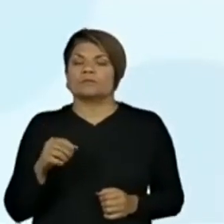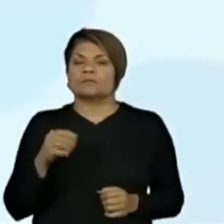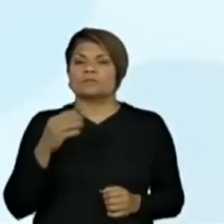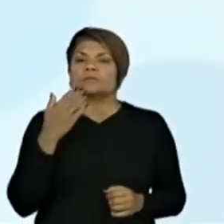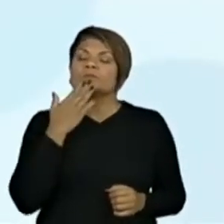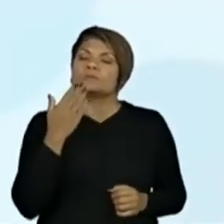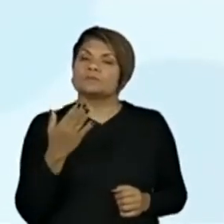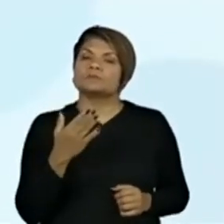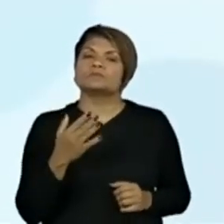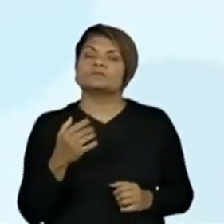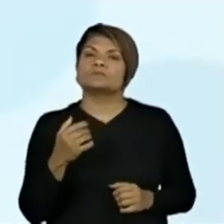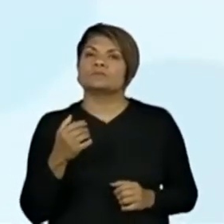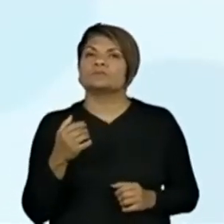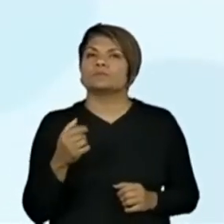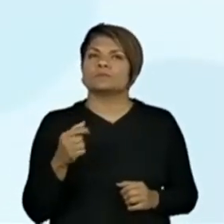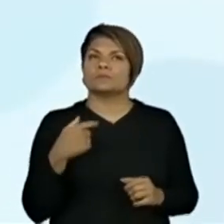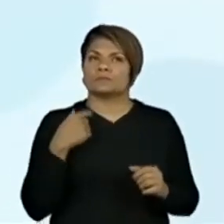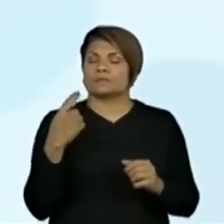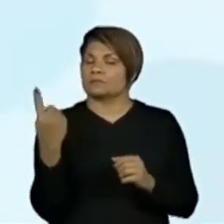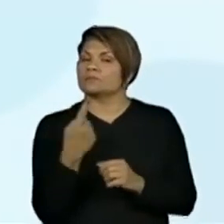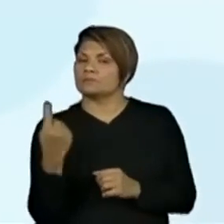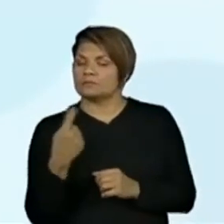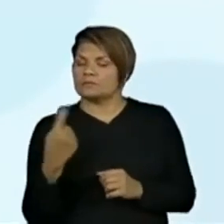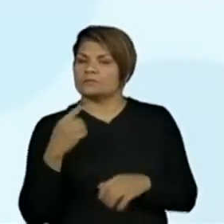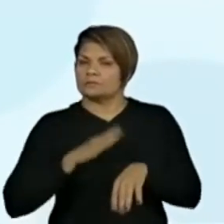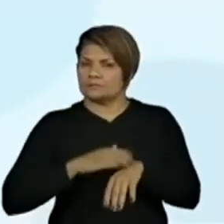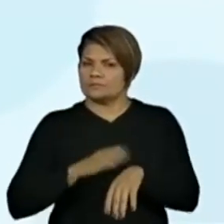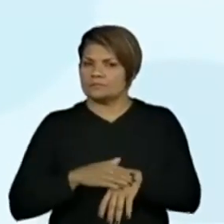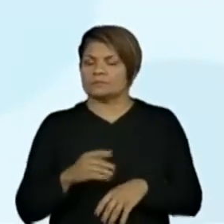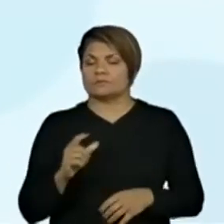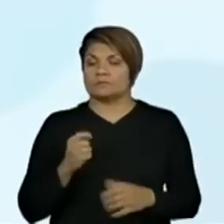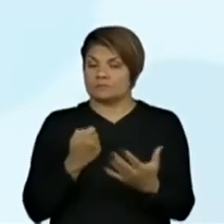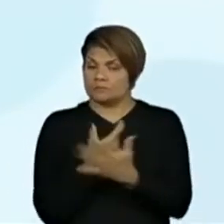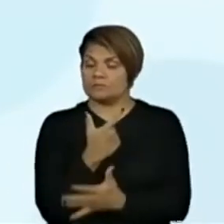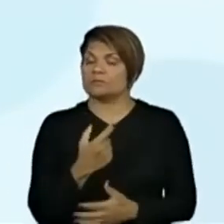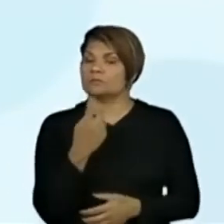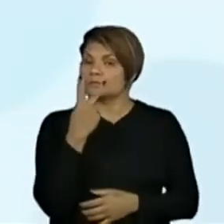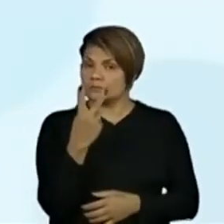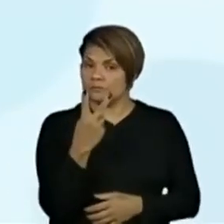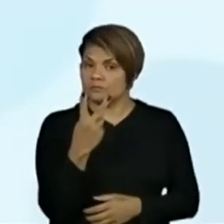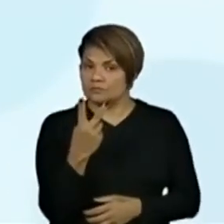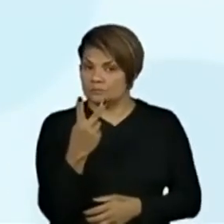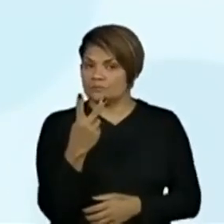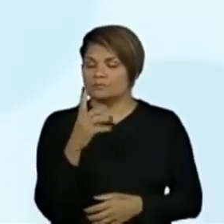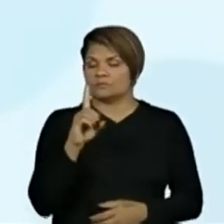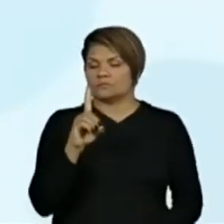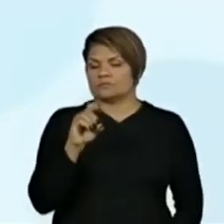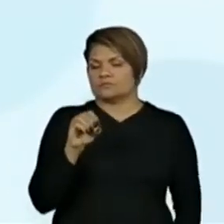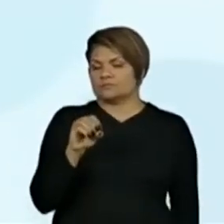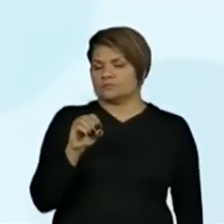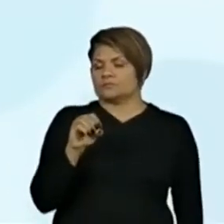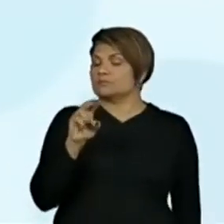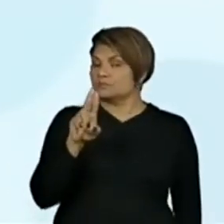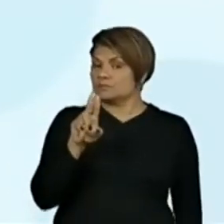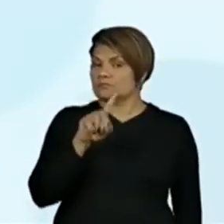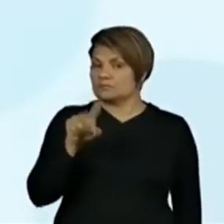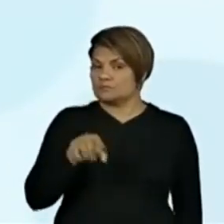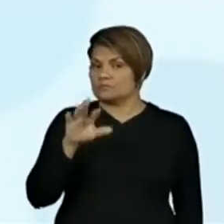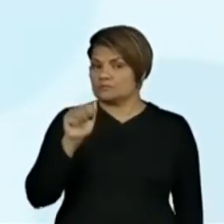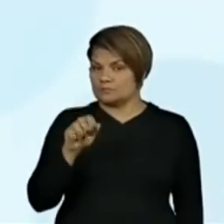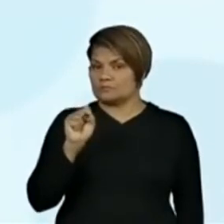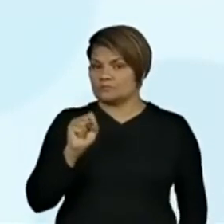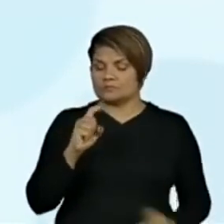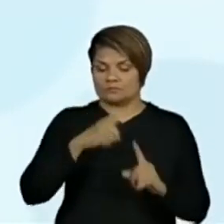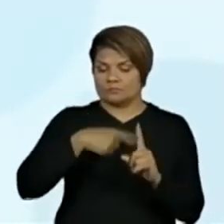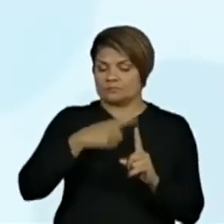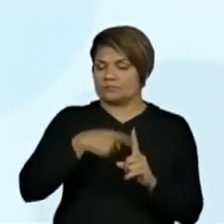da visita. Ele comprou duas dúzias de bananas na Nica ao custo de R$,00